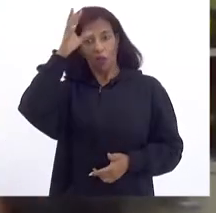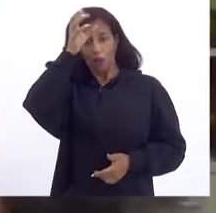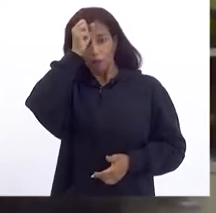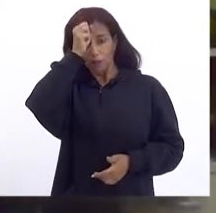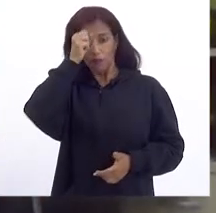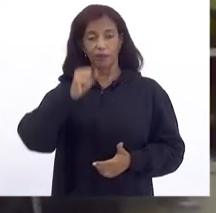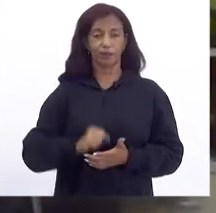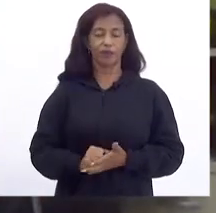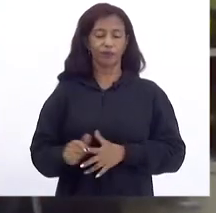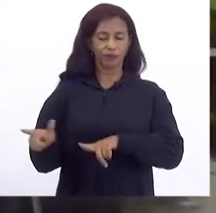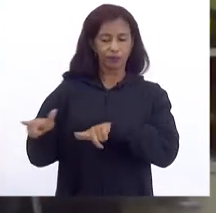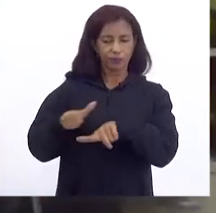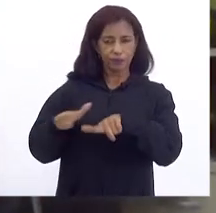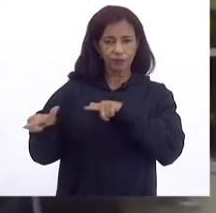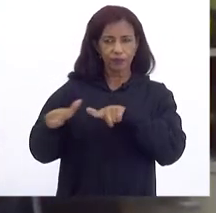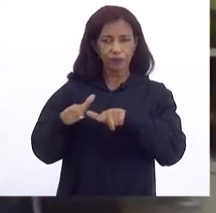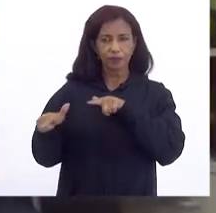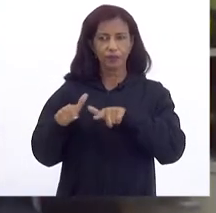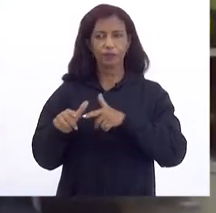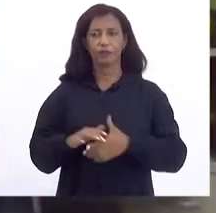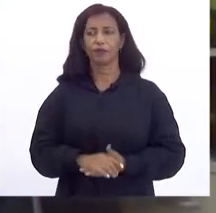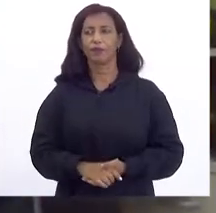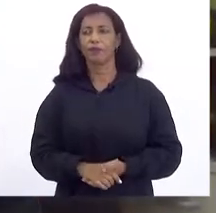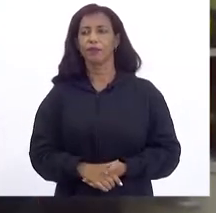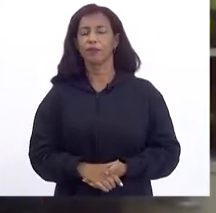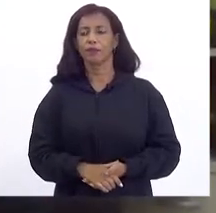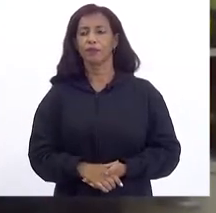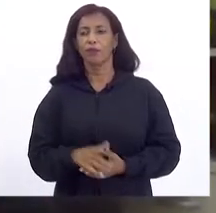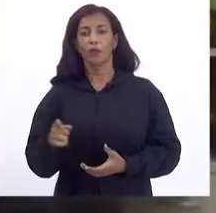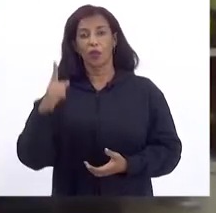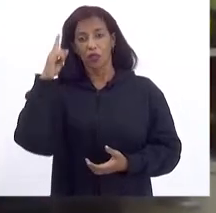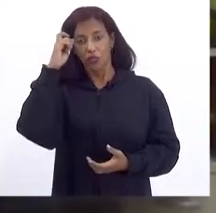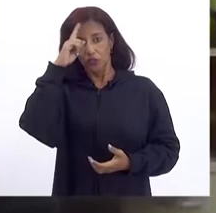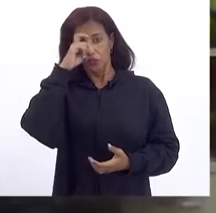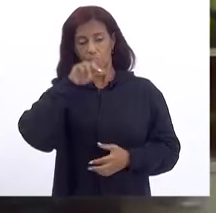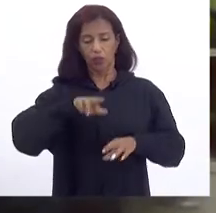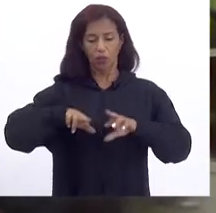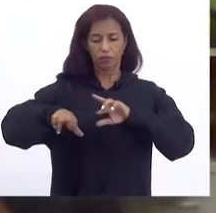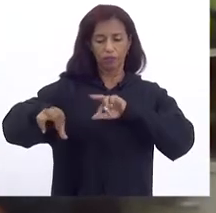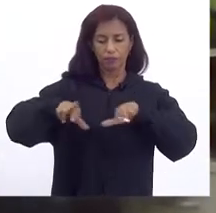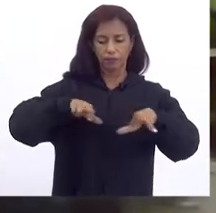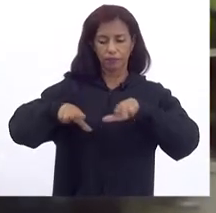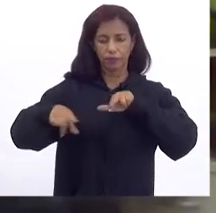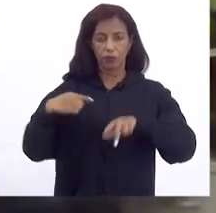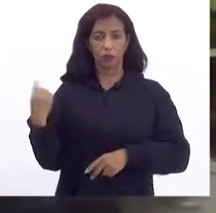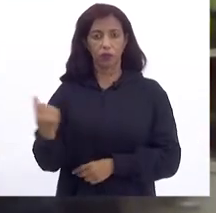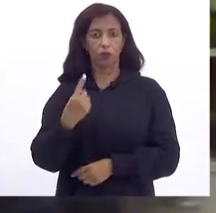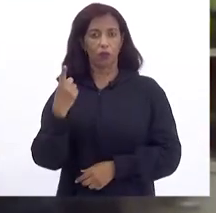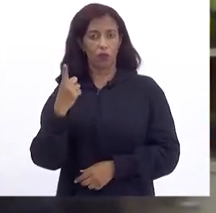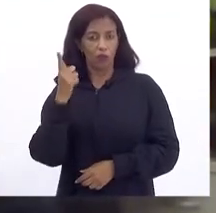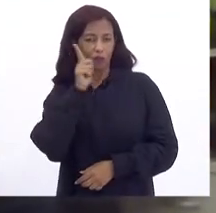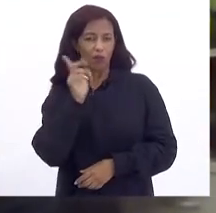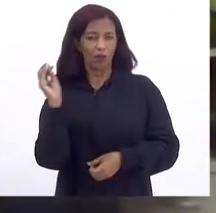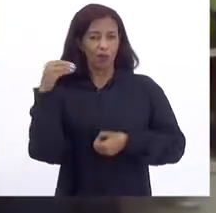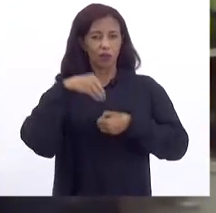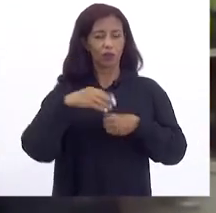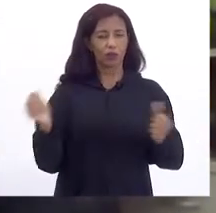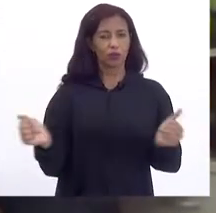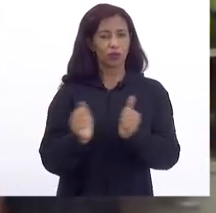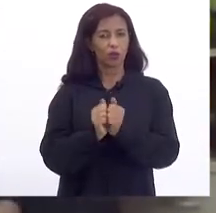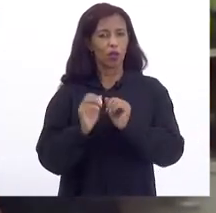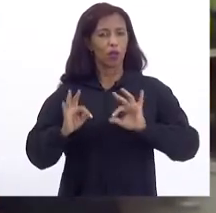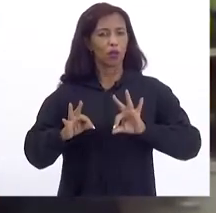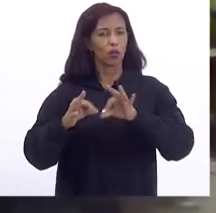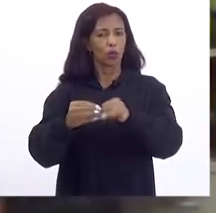A lidar Com Essas dificuldades E nós conseguimos Implantar Junto a